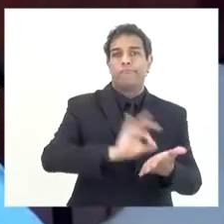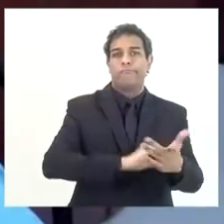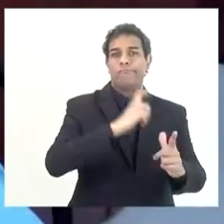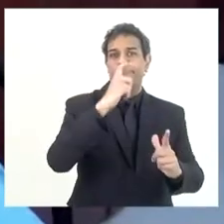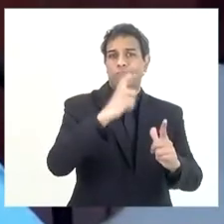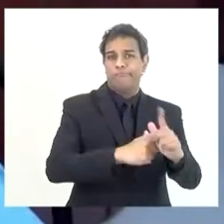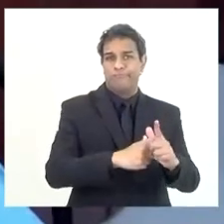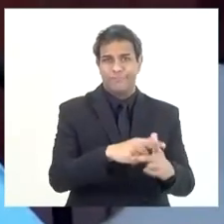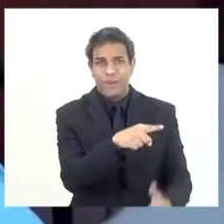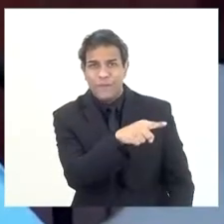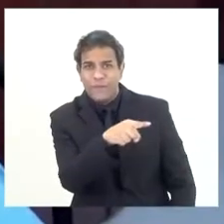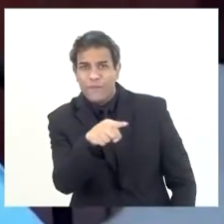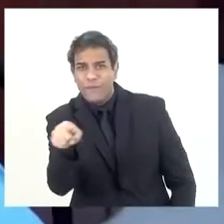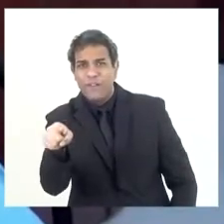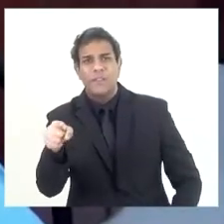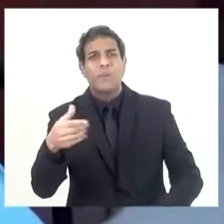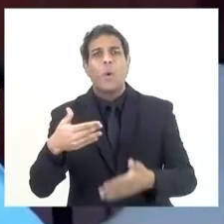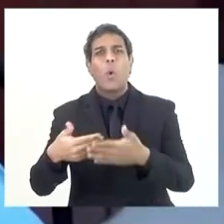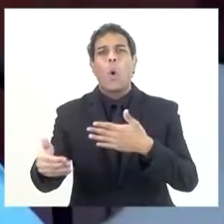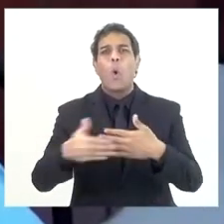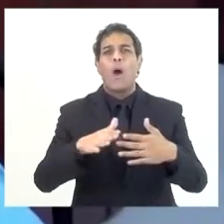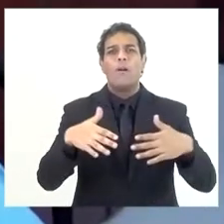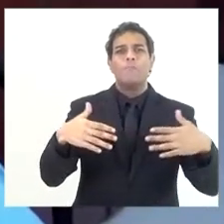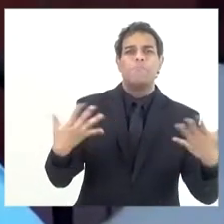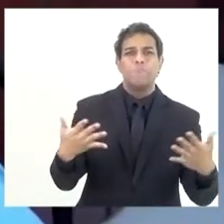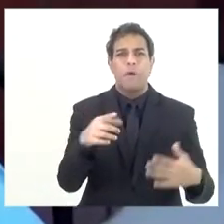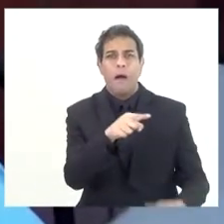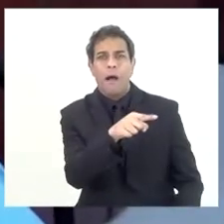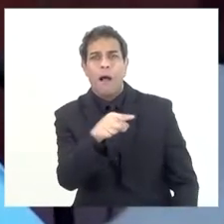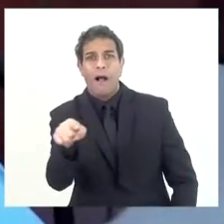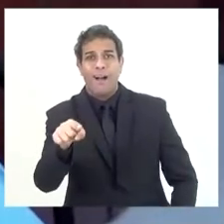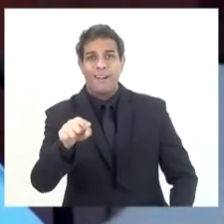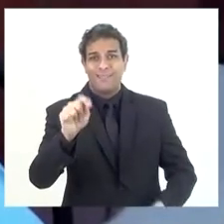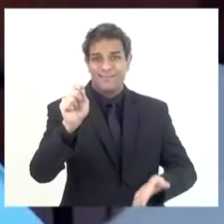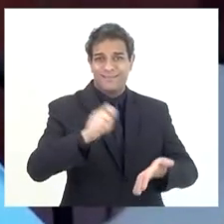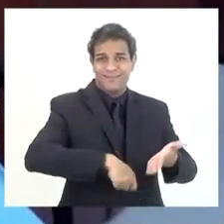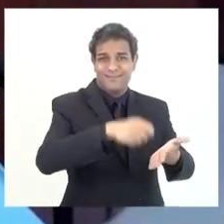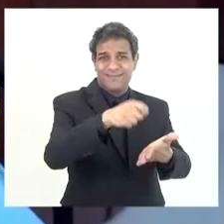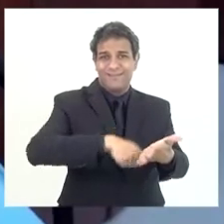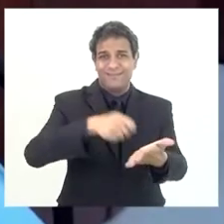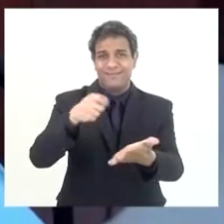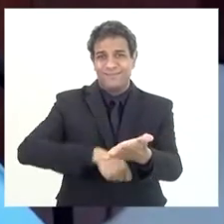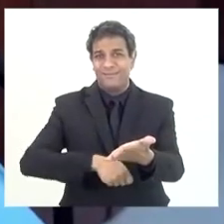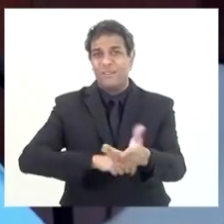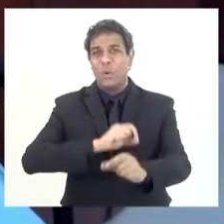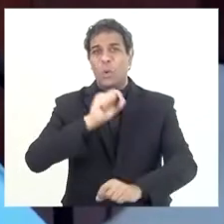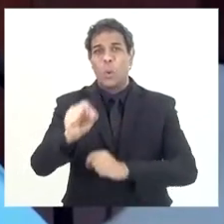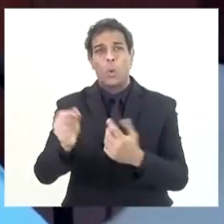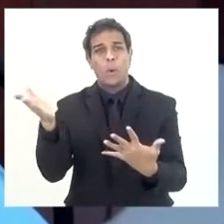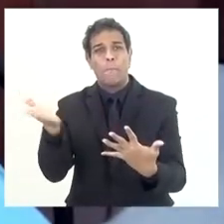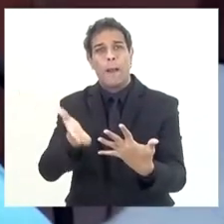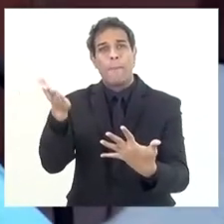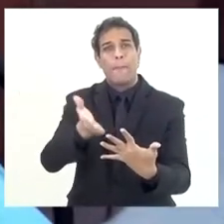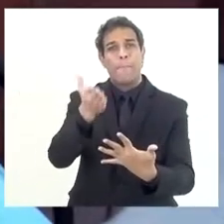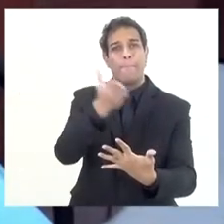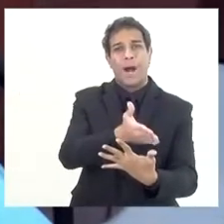então você, qualquer reflexo na inscrição de créditos relativos em 2000,